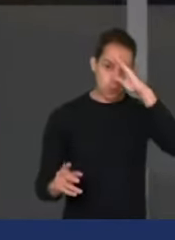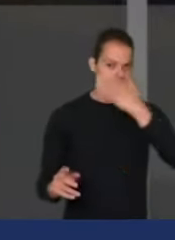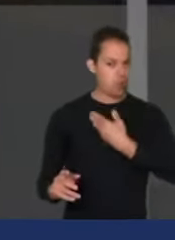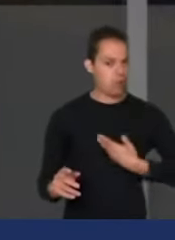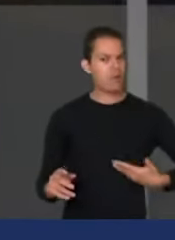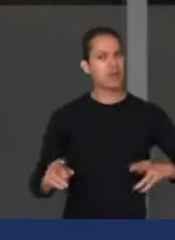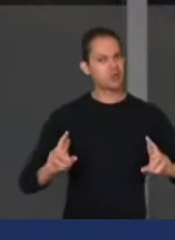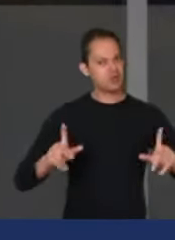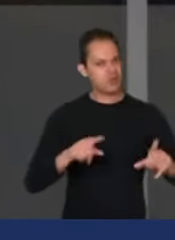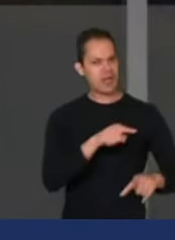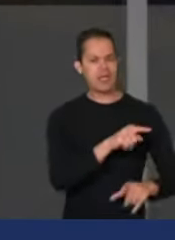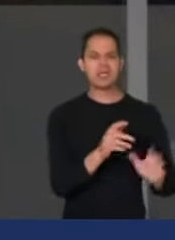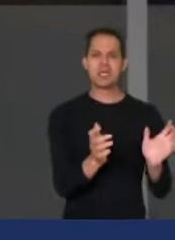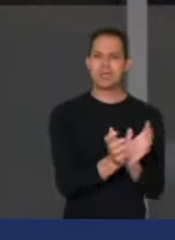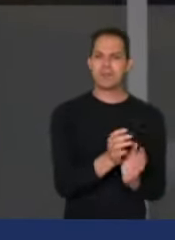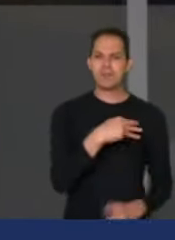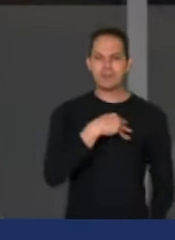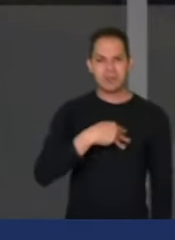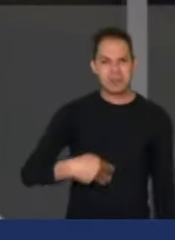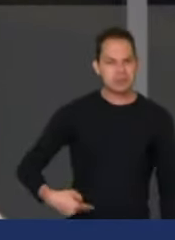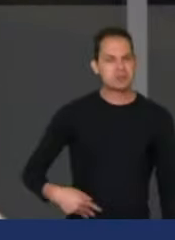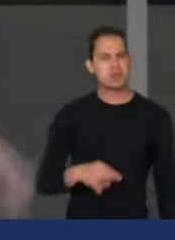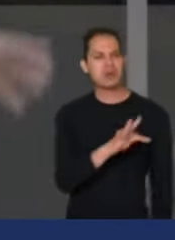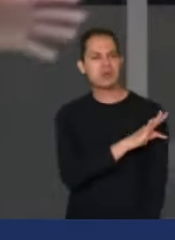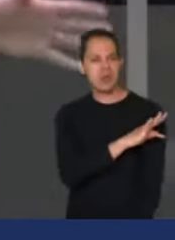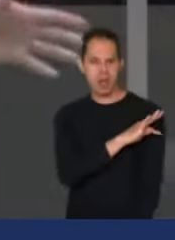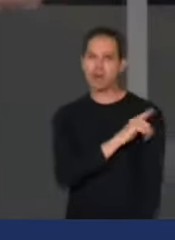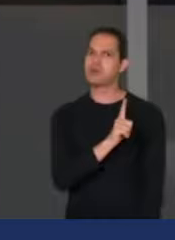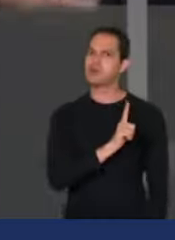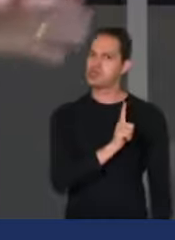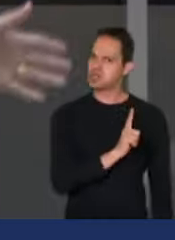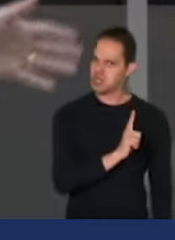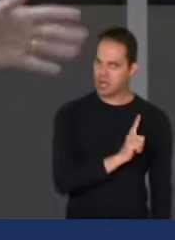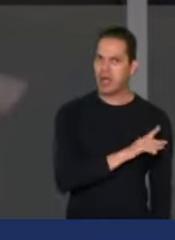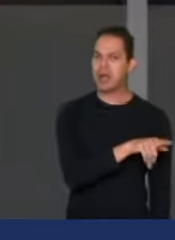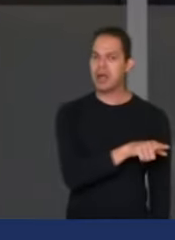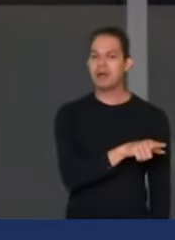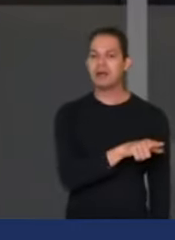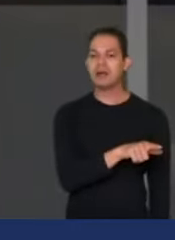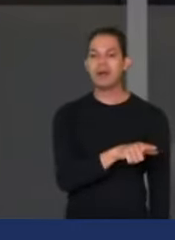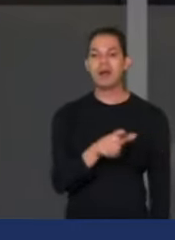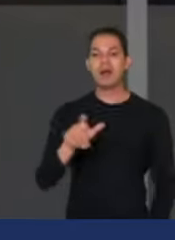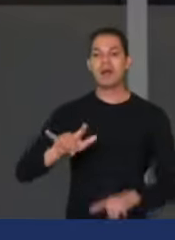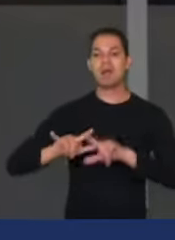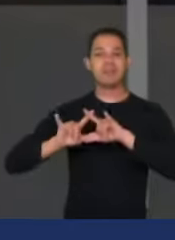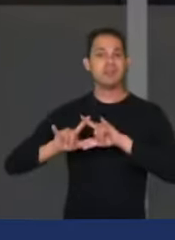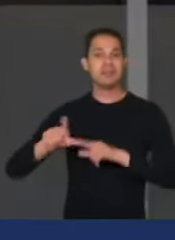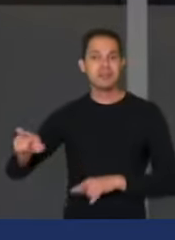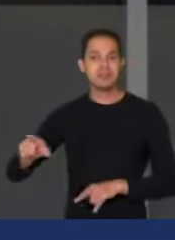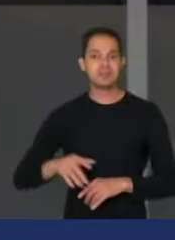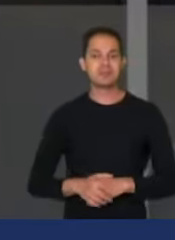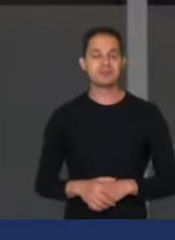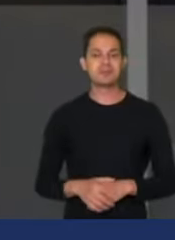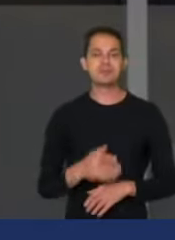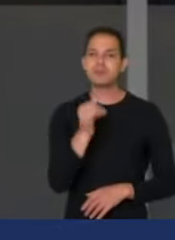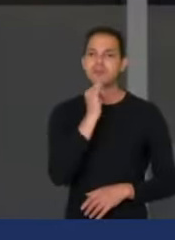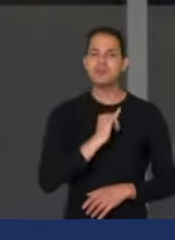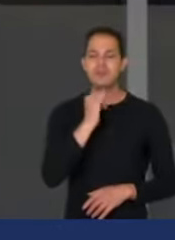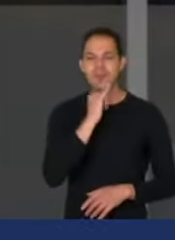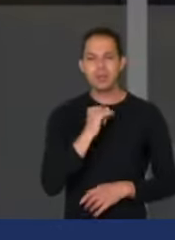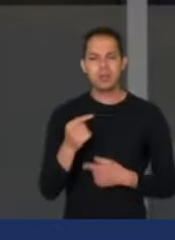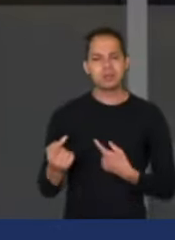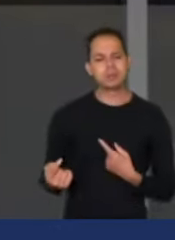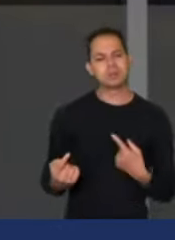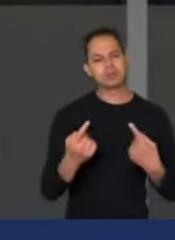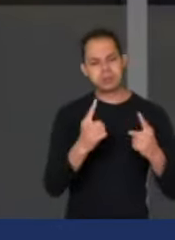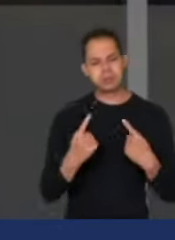que tinha ministros técnicos. Que ele até é ministro miliciano. Veja bem, atacavam. Aqui está